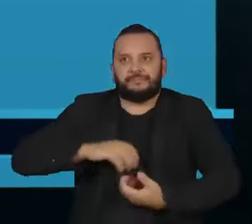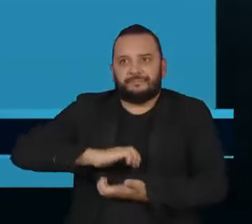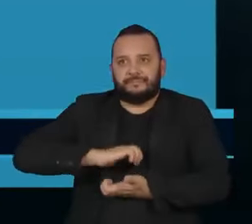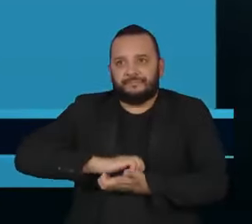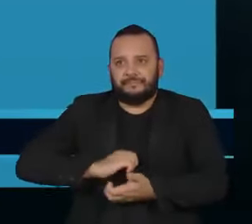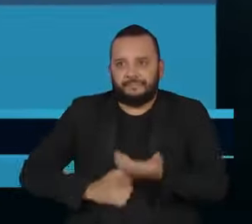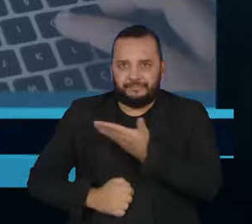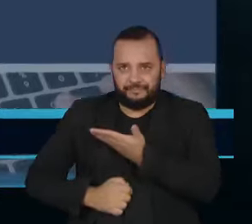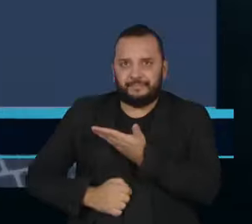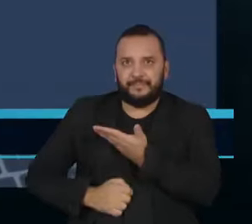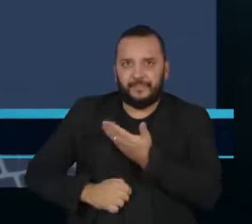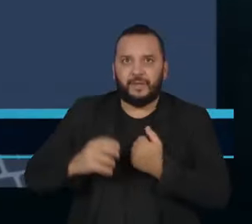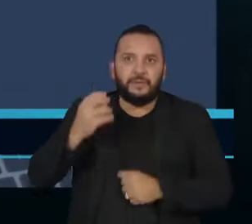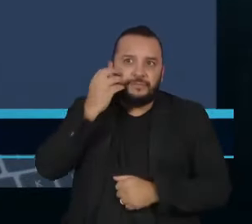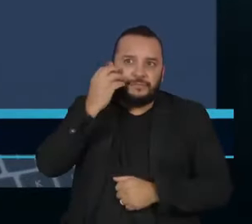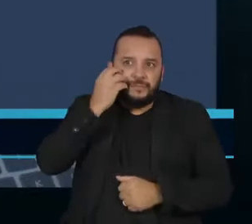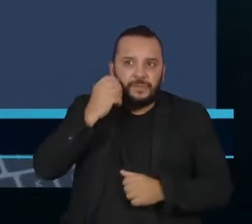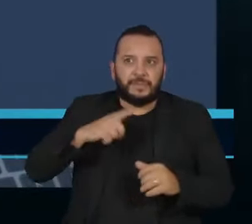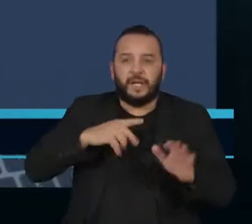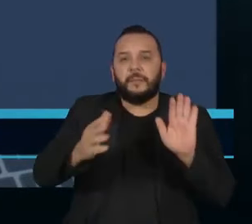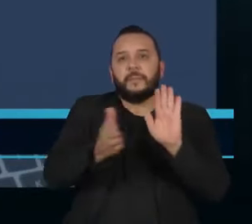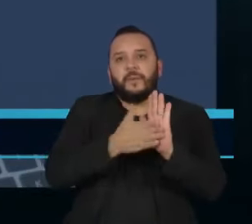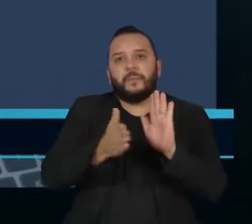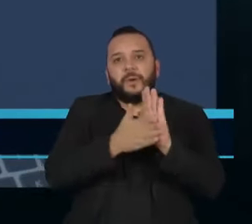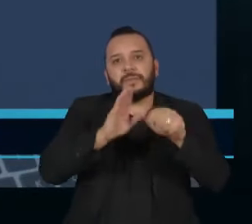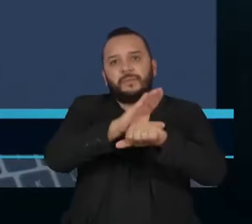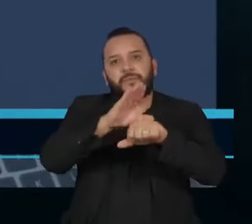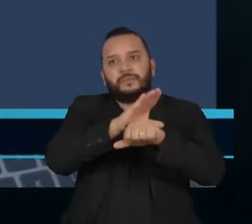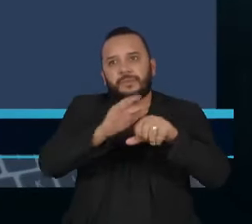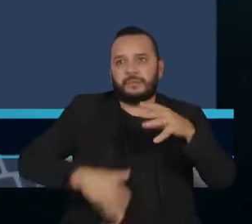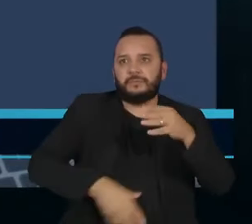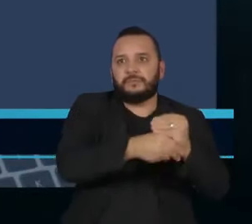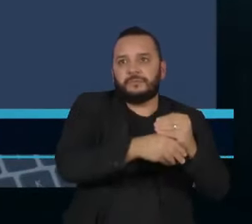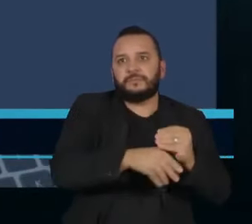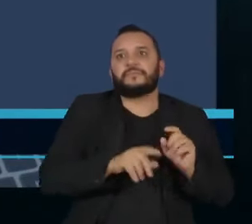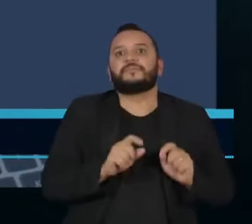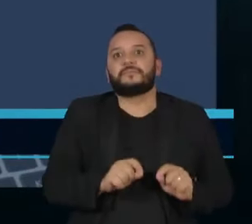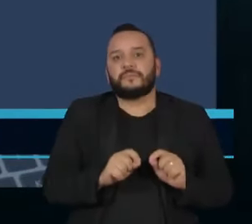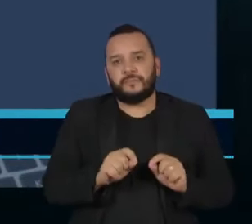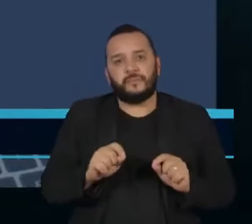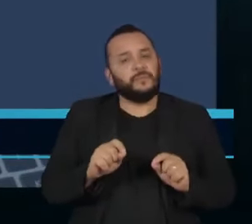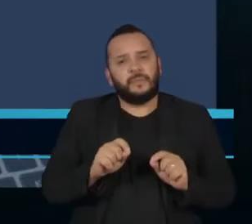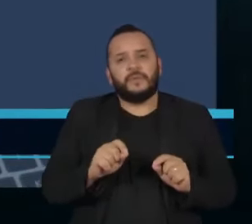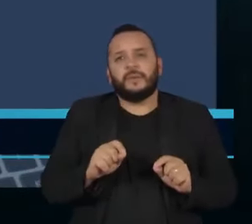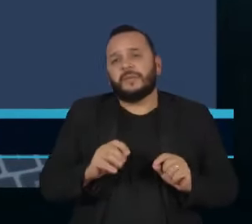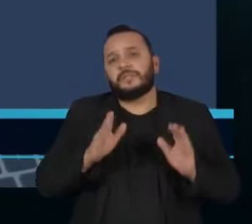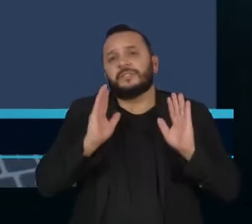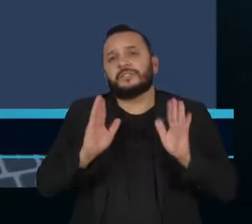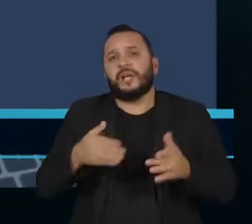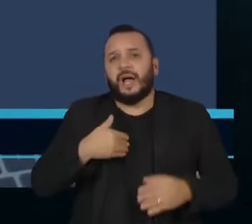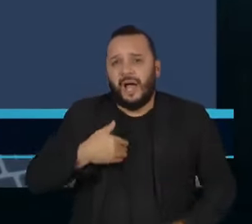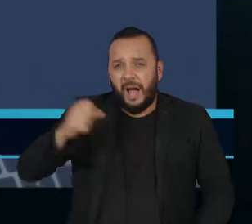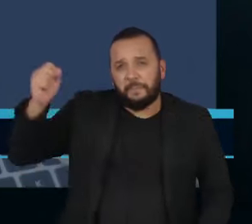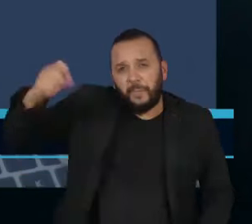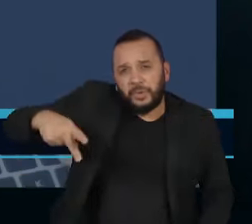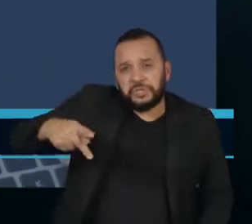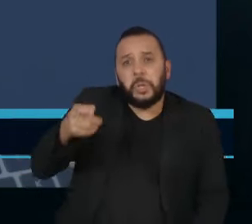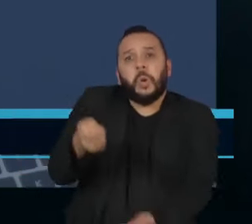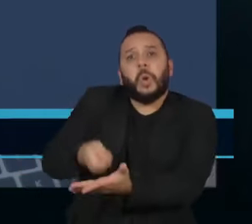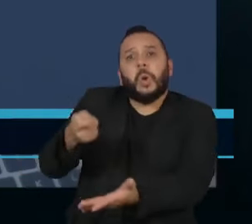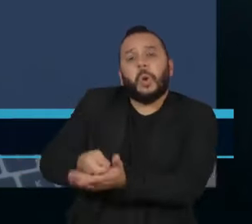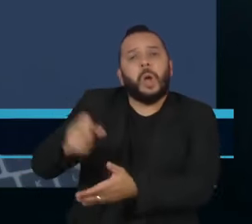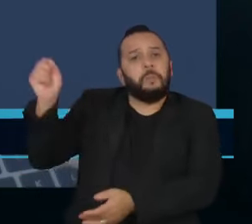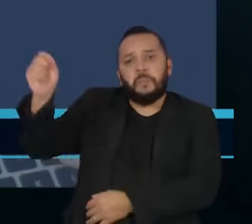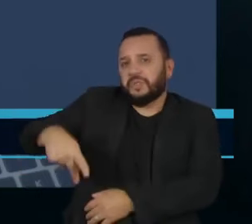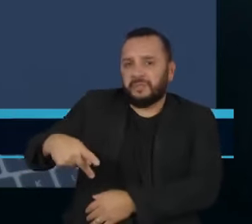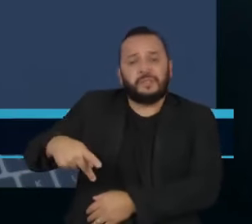Flávio Dino apresentou uma proposta de emenda à Constituição com o objetivo de acabar com a aposentadoria compulsória para